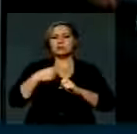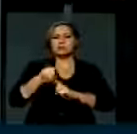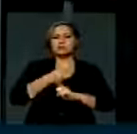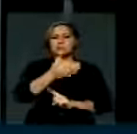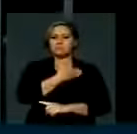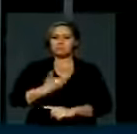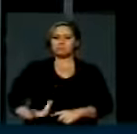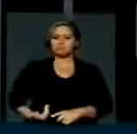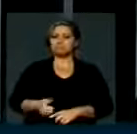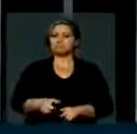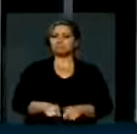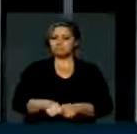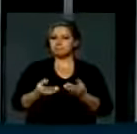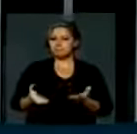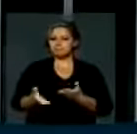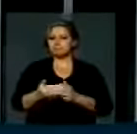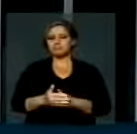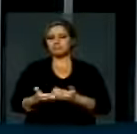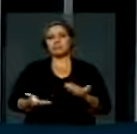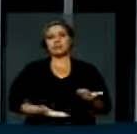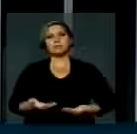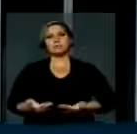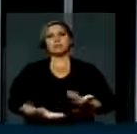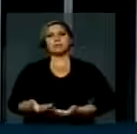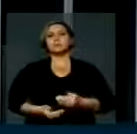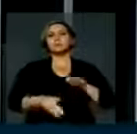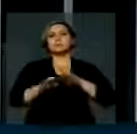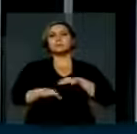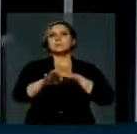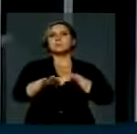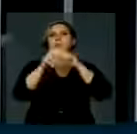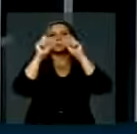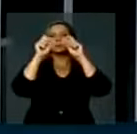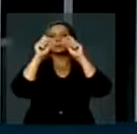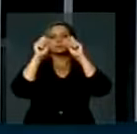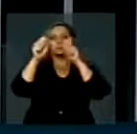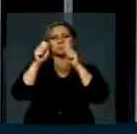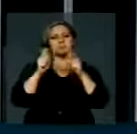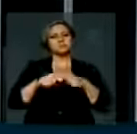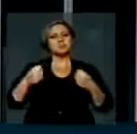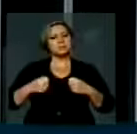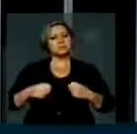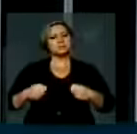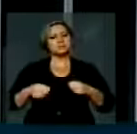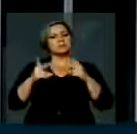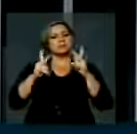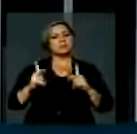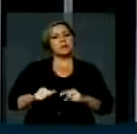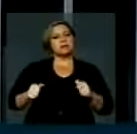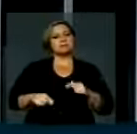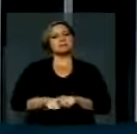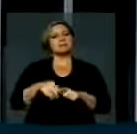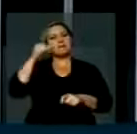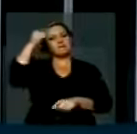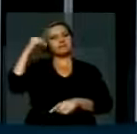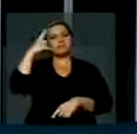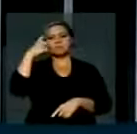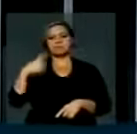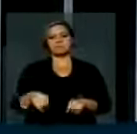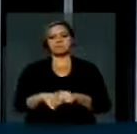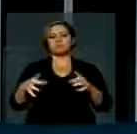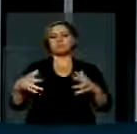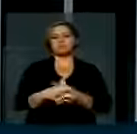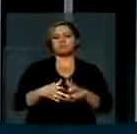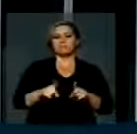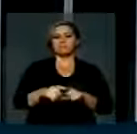públicos. No entanto, esses movimentos precisam ser pacíficos. O emprego da violência e a intransigência são um